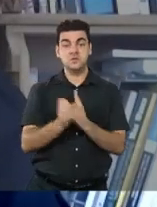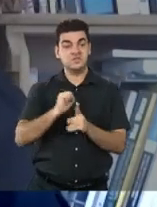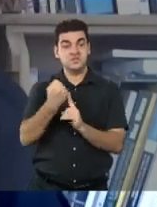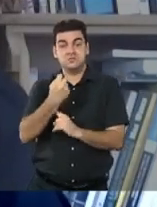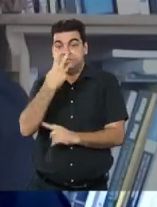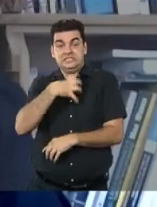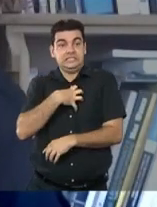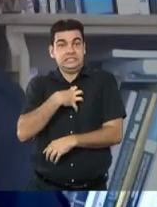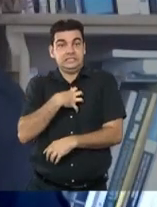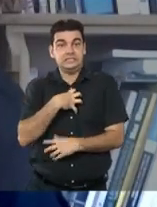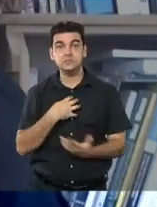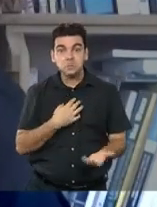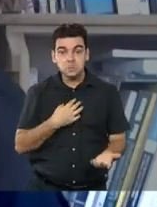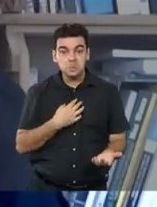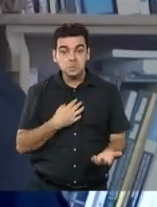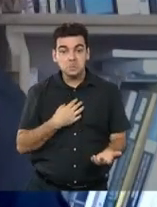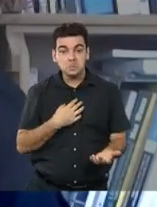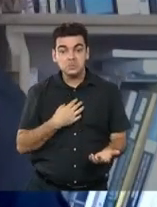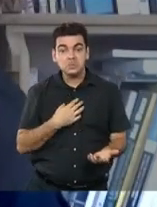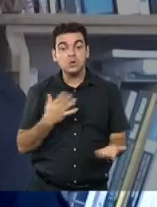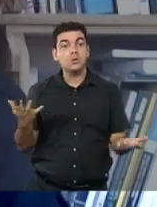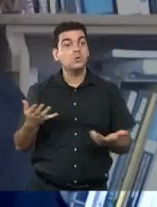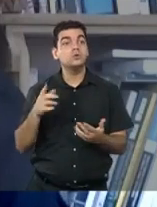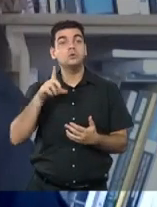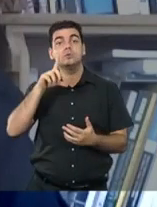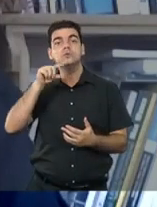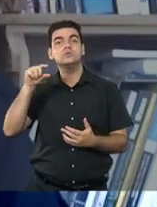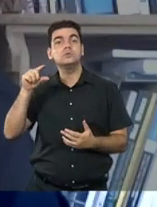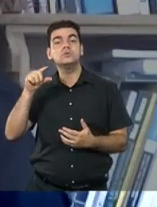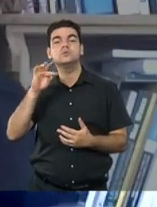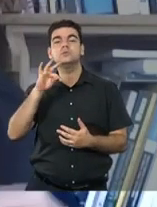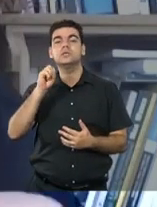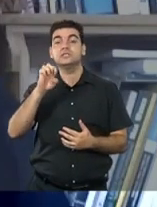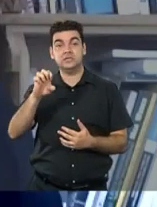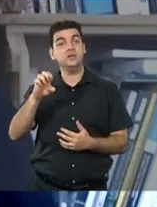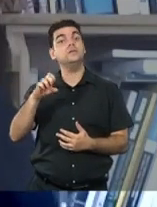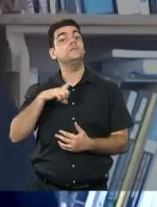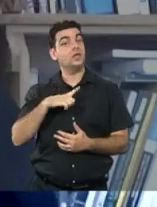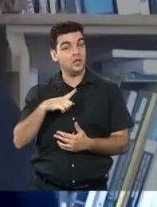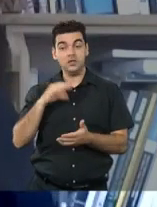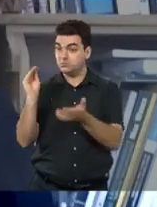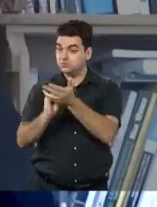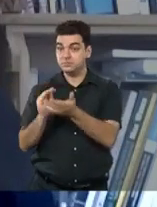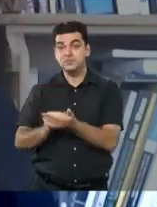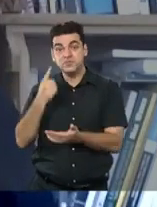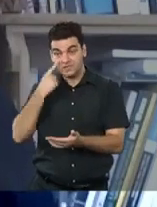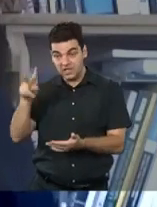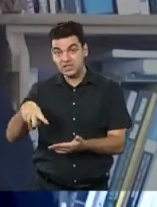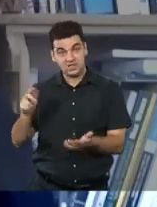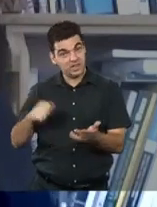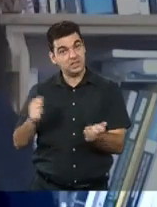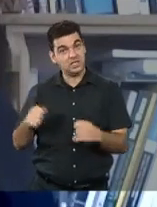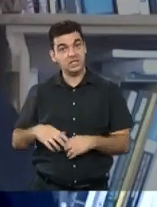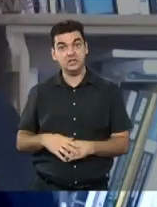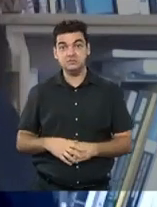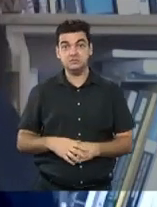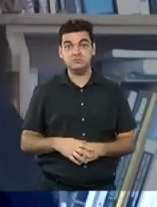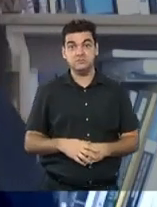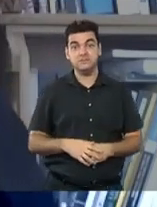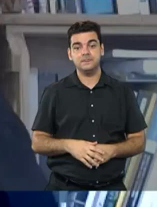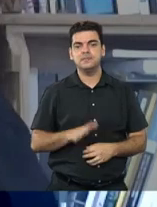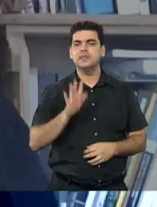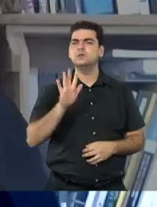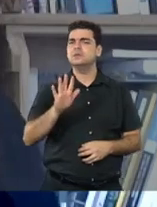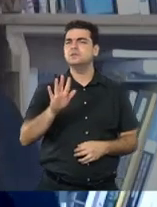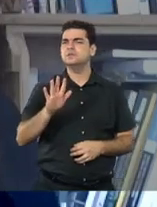relação a mim? Basta ver o Twitter do TSE lá, os comentários. Mas o que me morda de ir respondendo é justamente saber